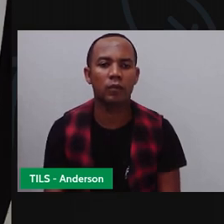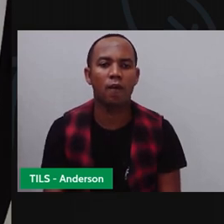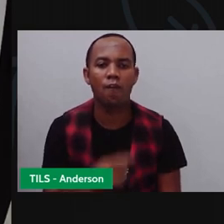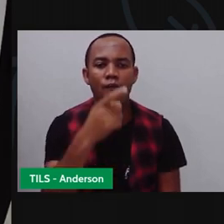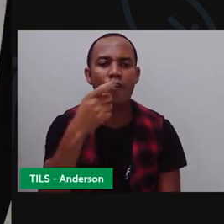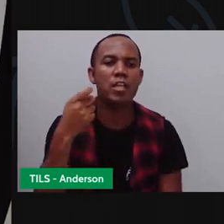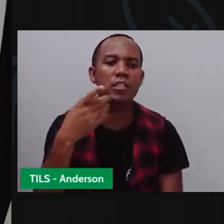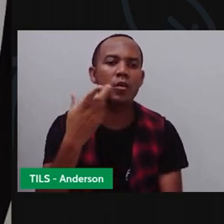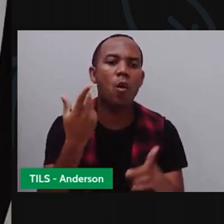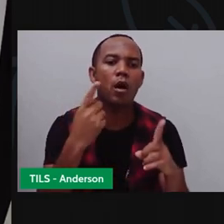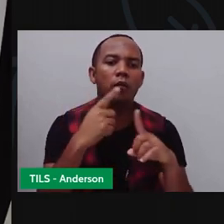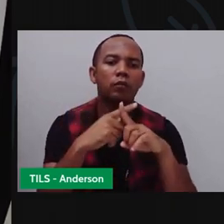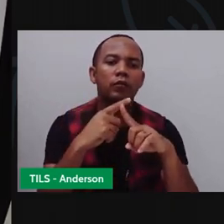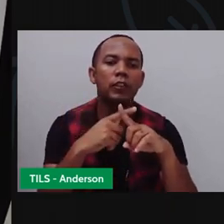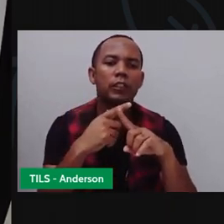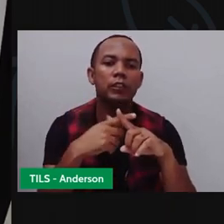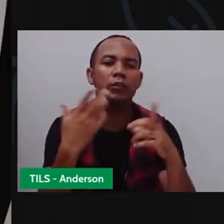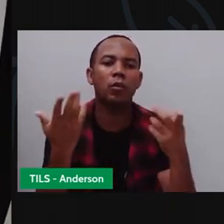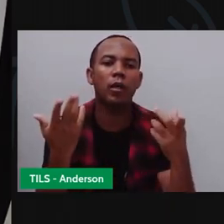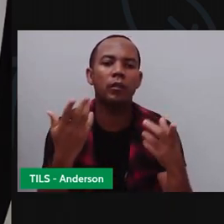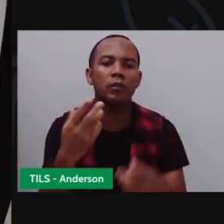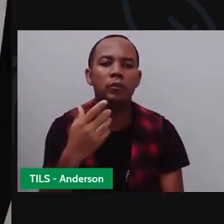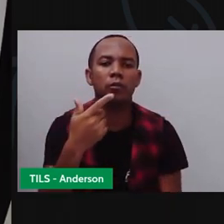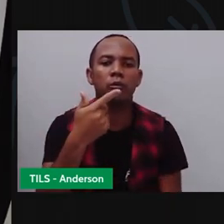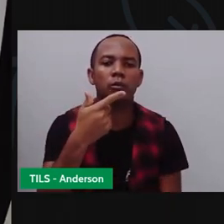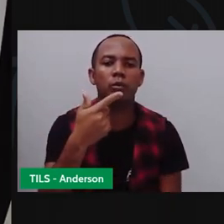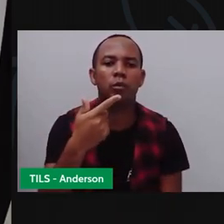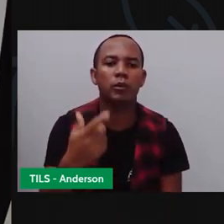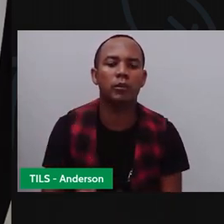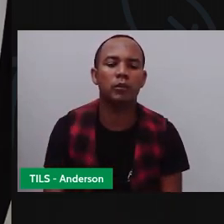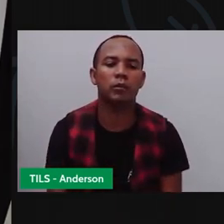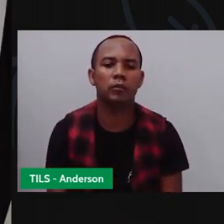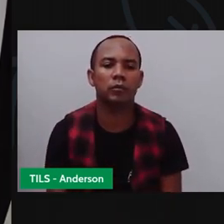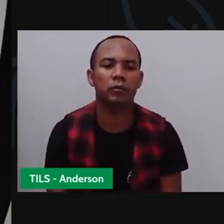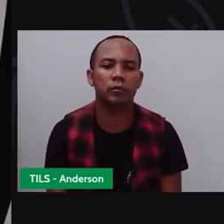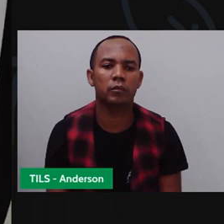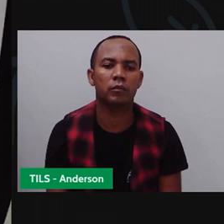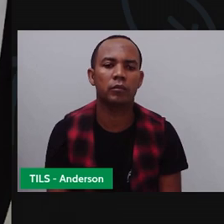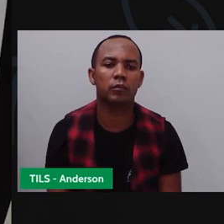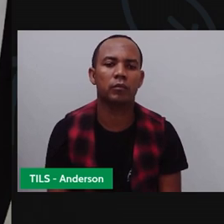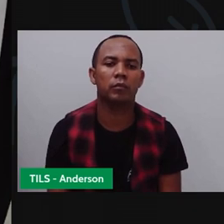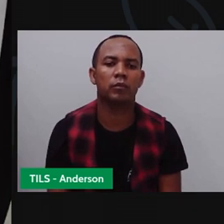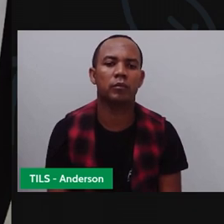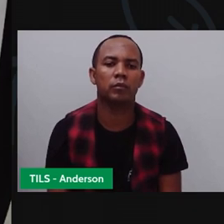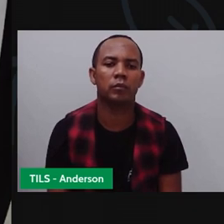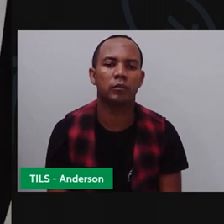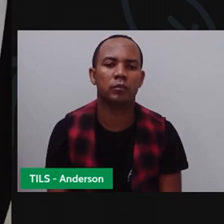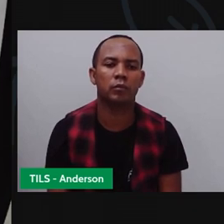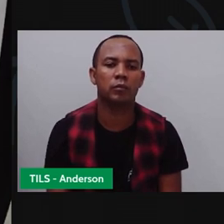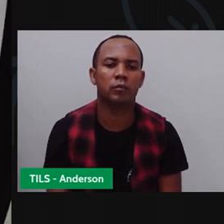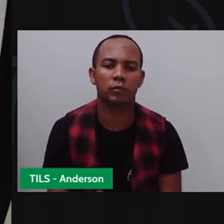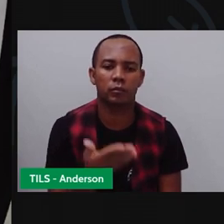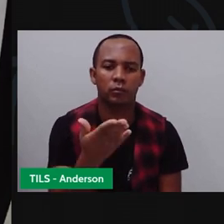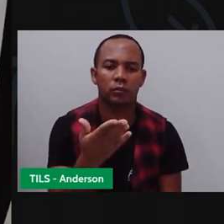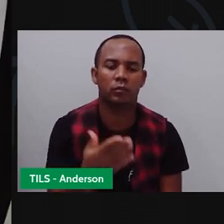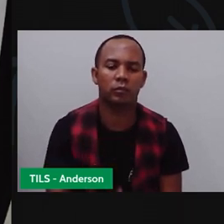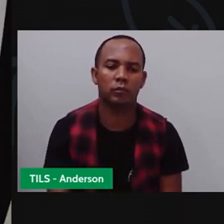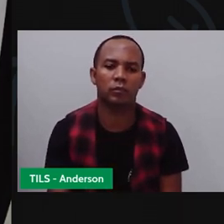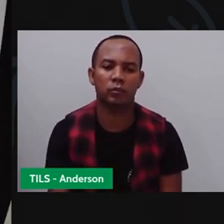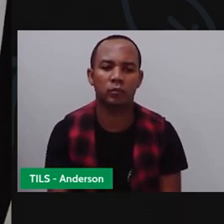vezes quatro. Porque o dois aparece quantas vezes? Quatro. Aí, a conta é o quê? Essa daqui.